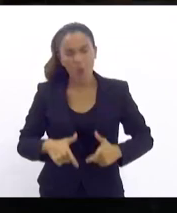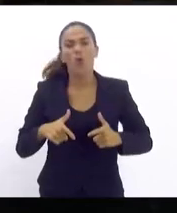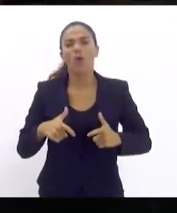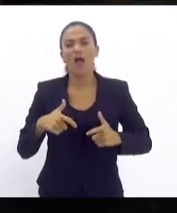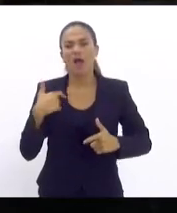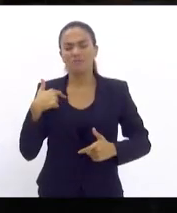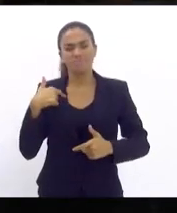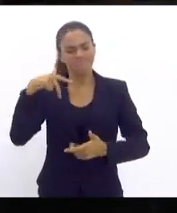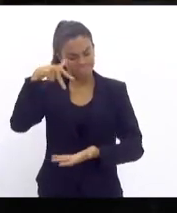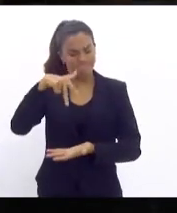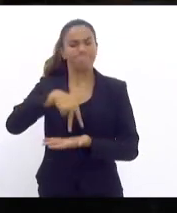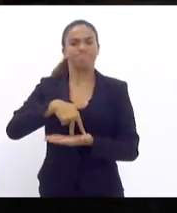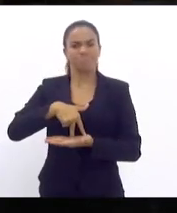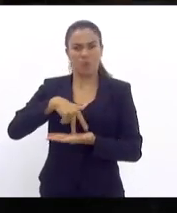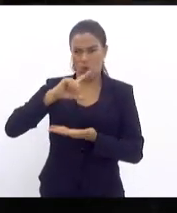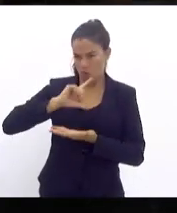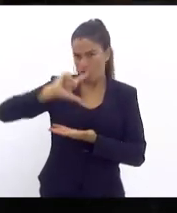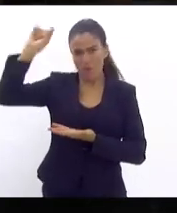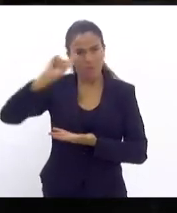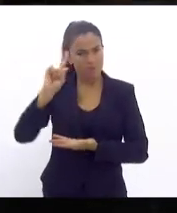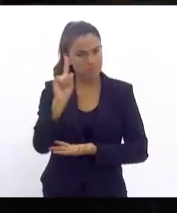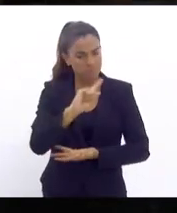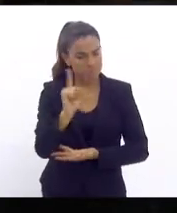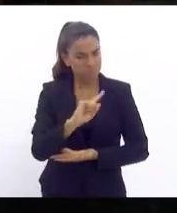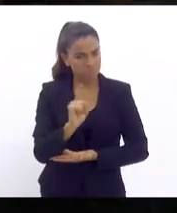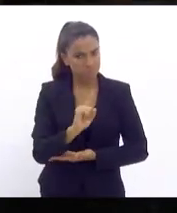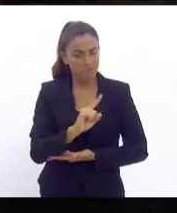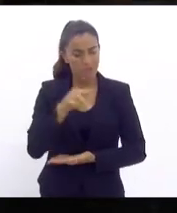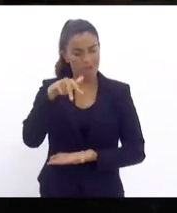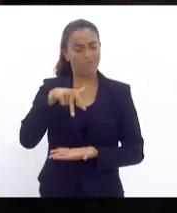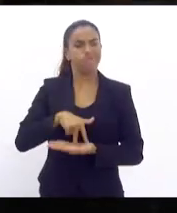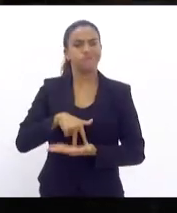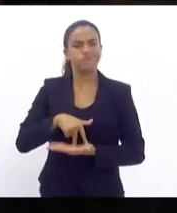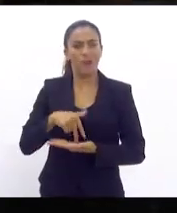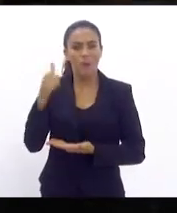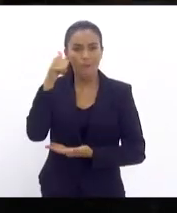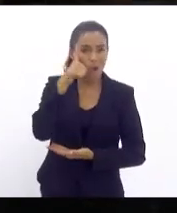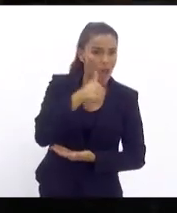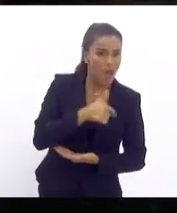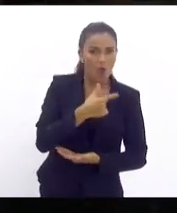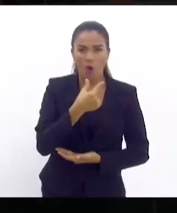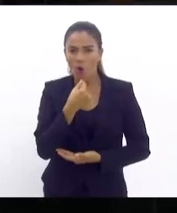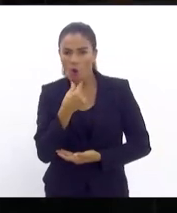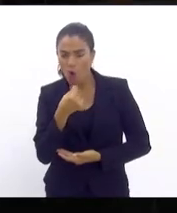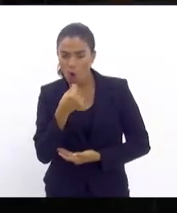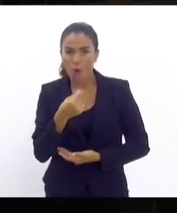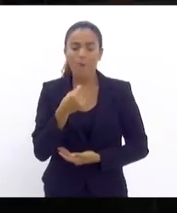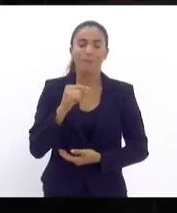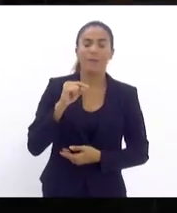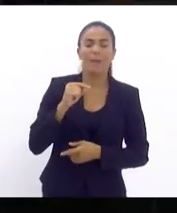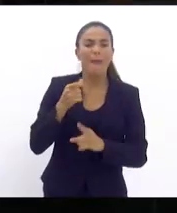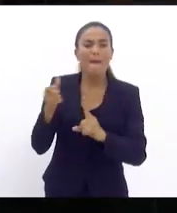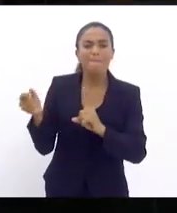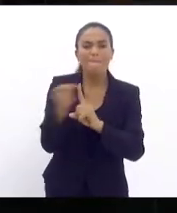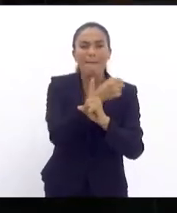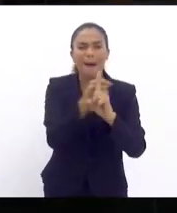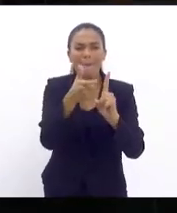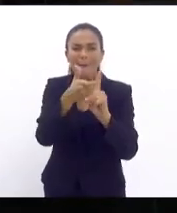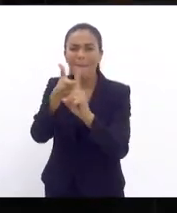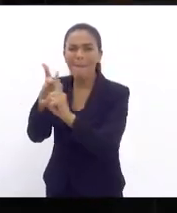não sairei daqui tão cedo. ao menos não enquanto houver mulheres e homens sendo assassinados, perseguidos,